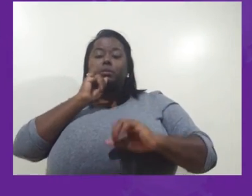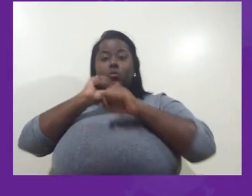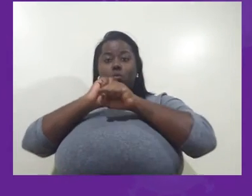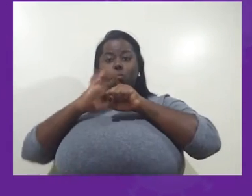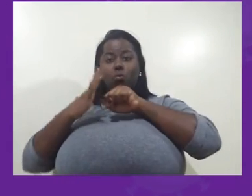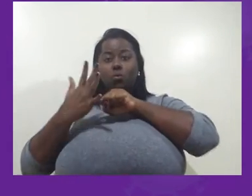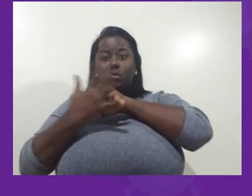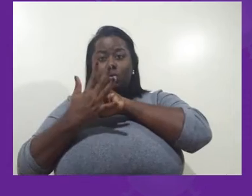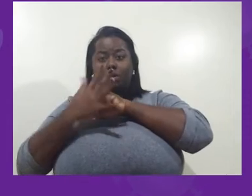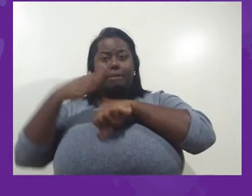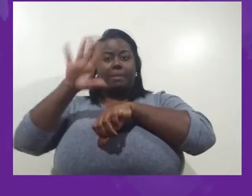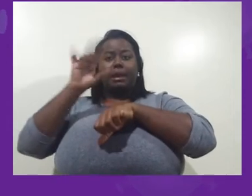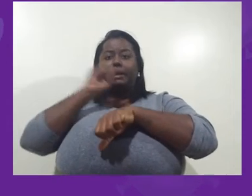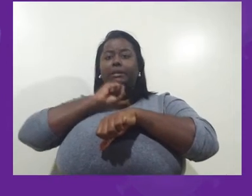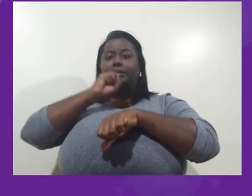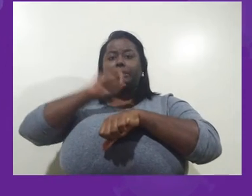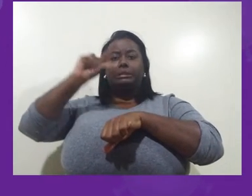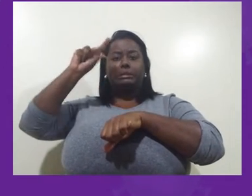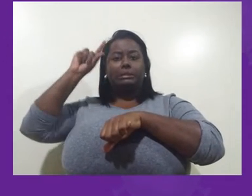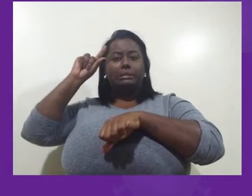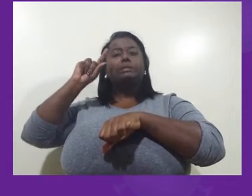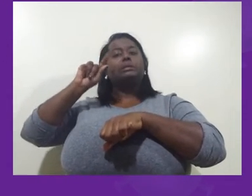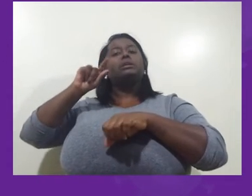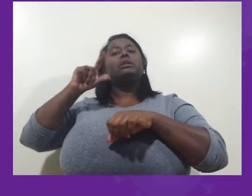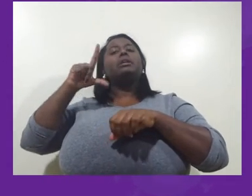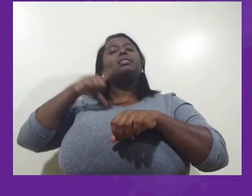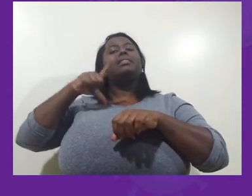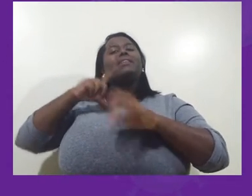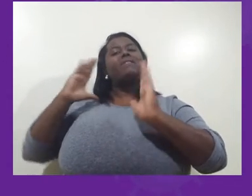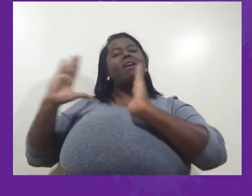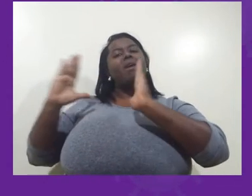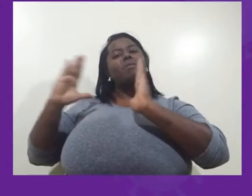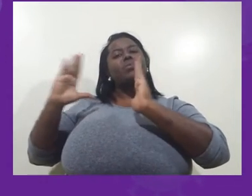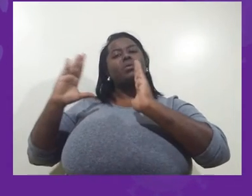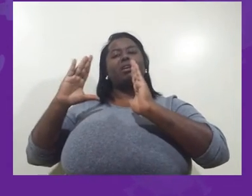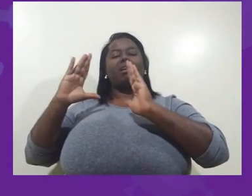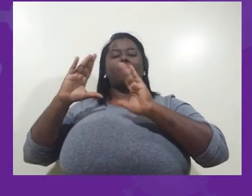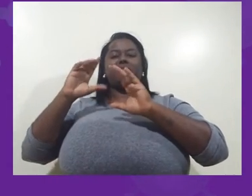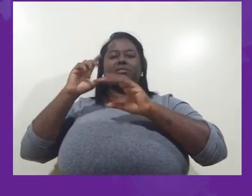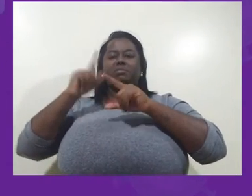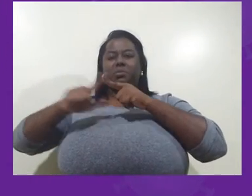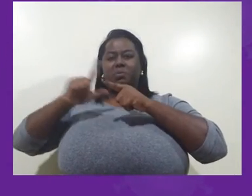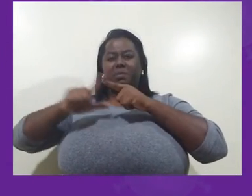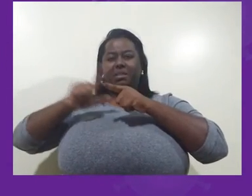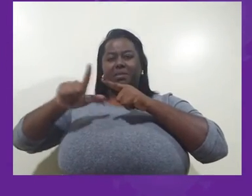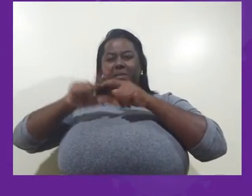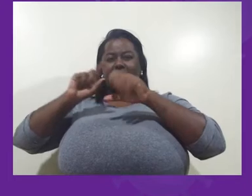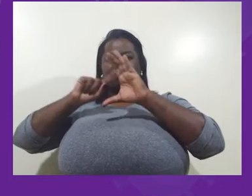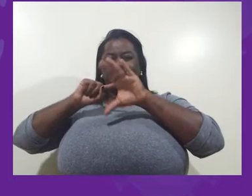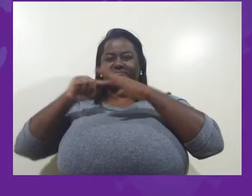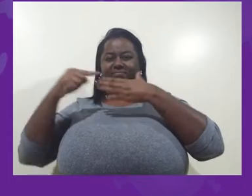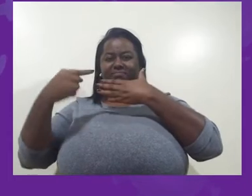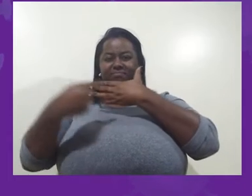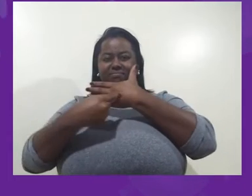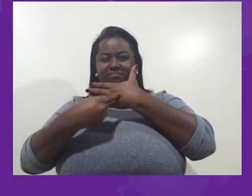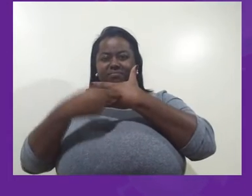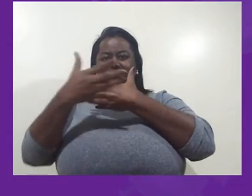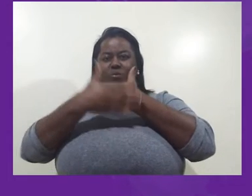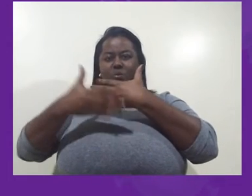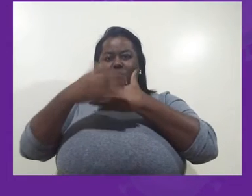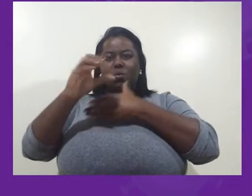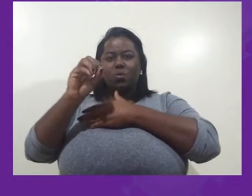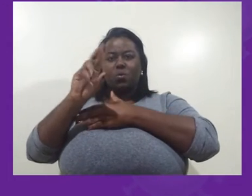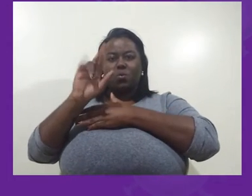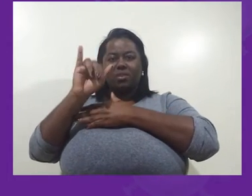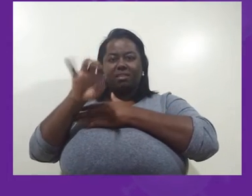mais antigo, que fez a síndrome do Oriente Médio, ela estava relacionada a dromedários, que são outros animais.